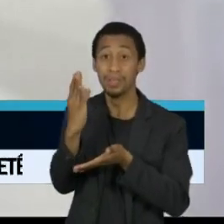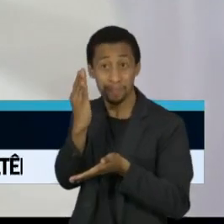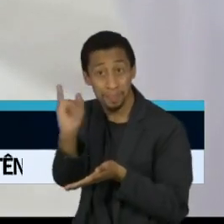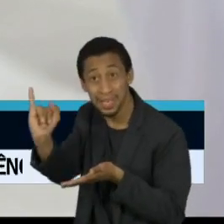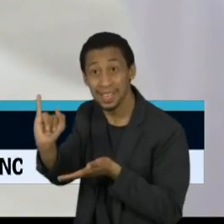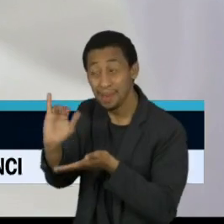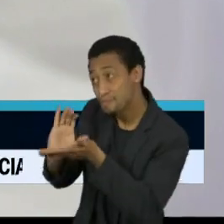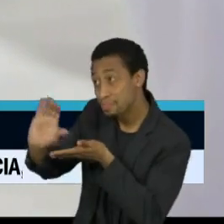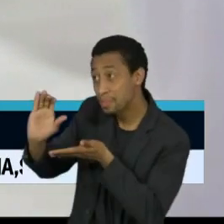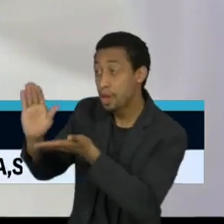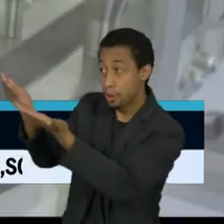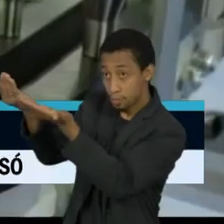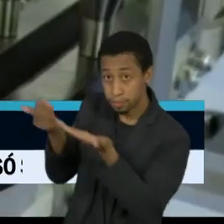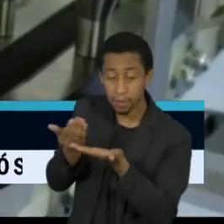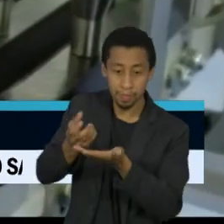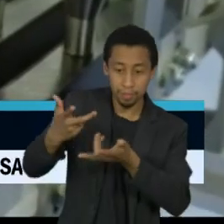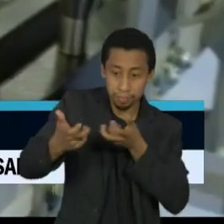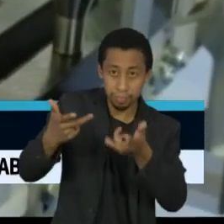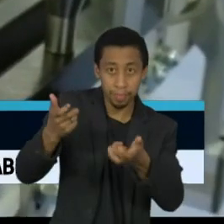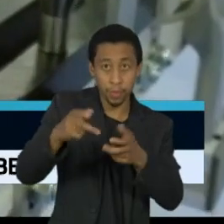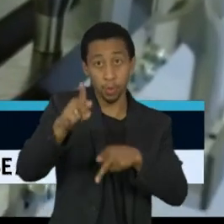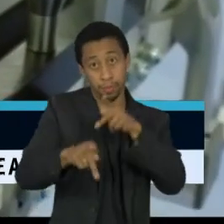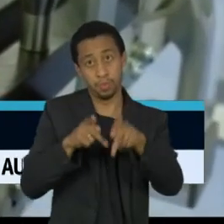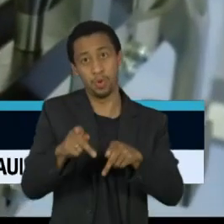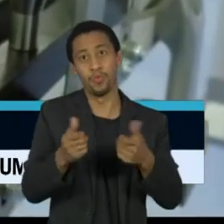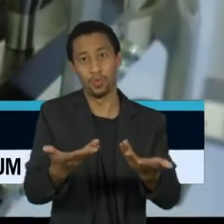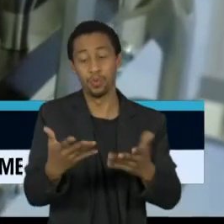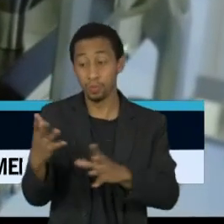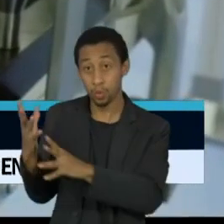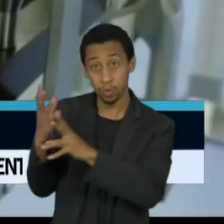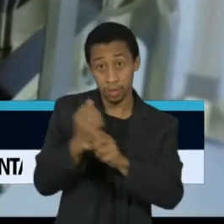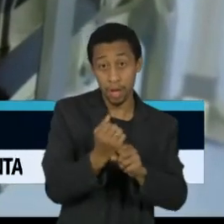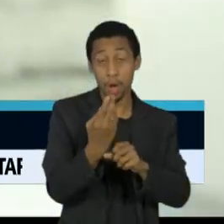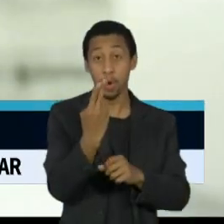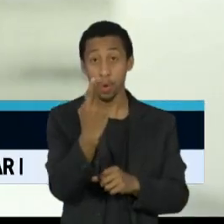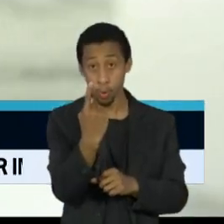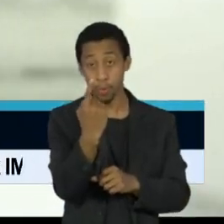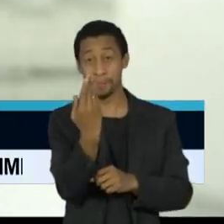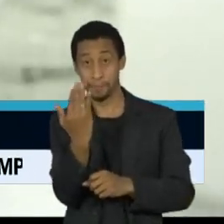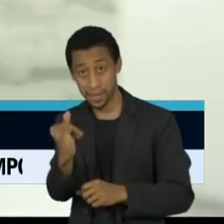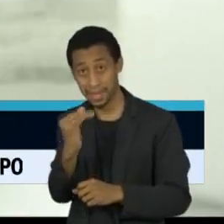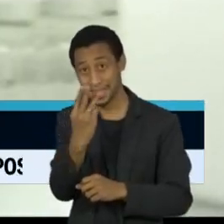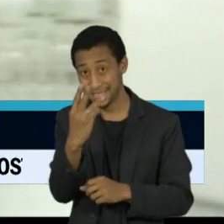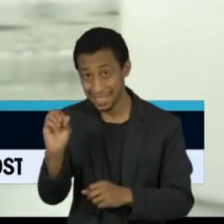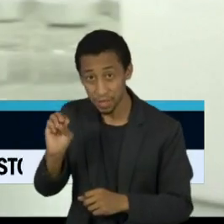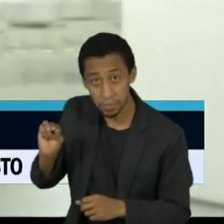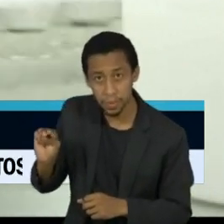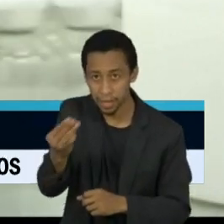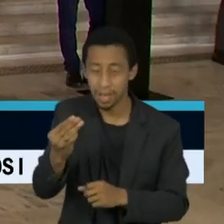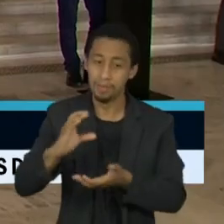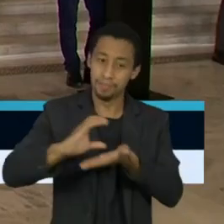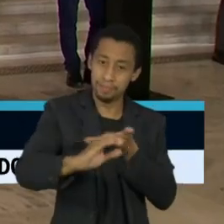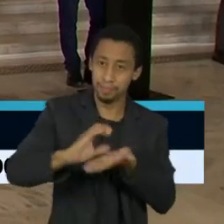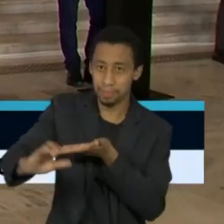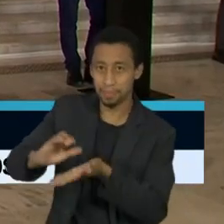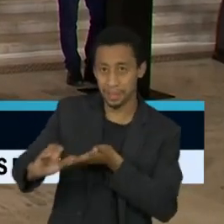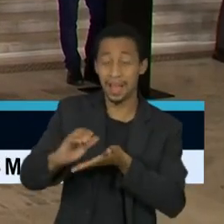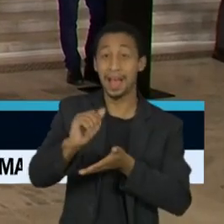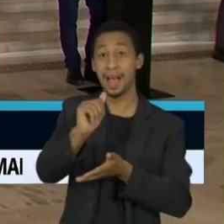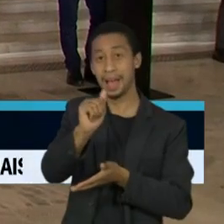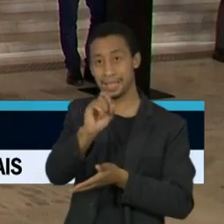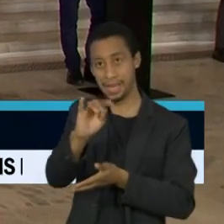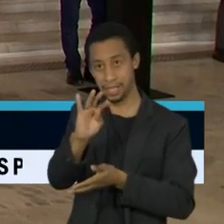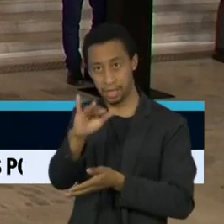reais para imunizar a população. Deste total, 1 bilhão e 300 milhões vão para a AstraZeneca. O governo